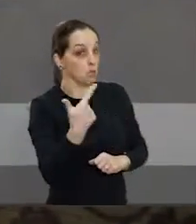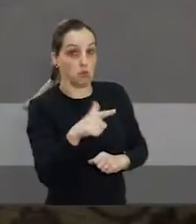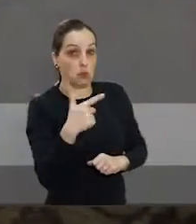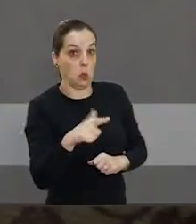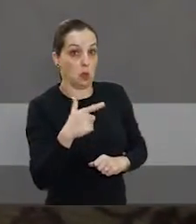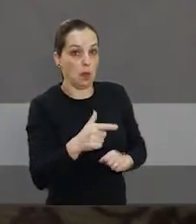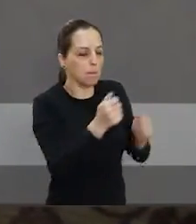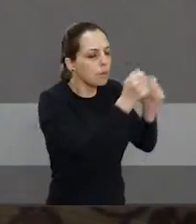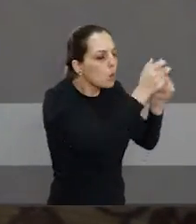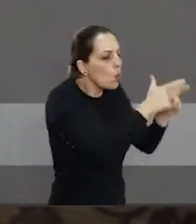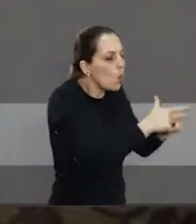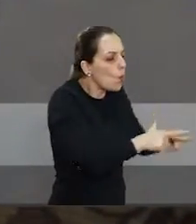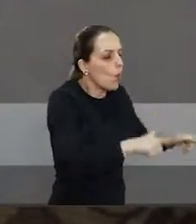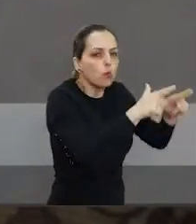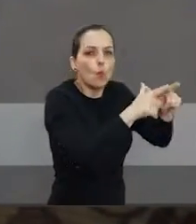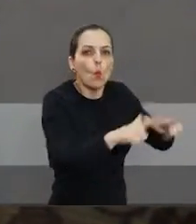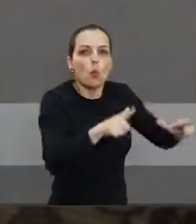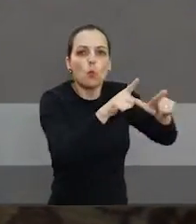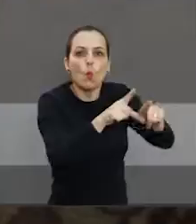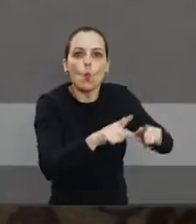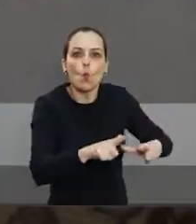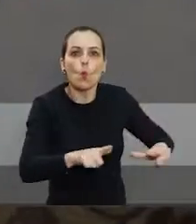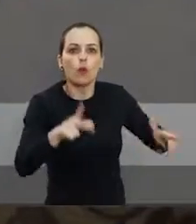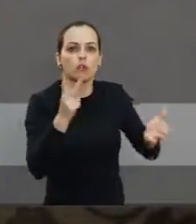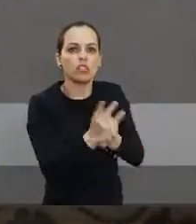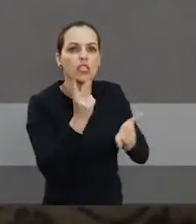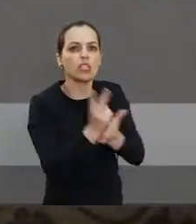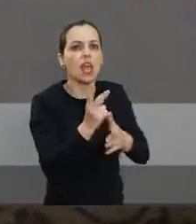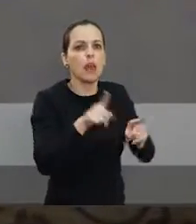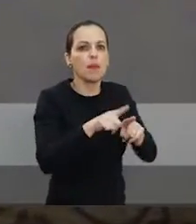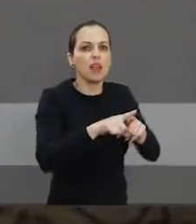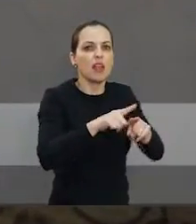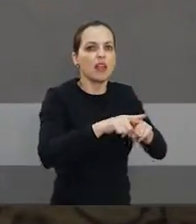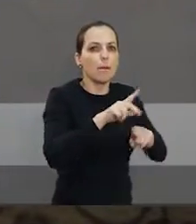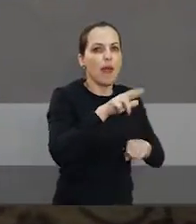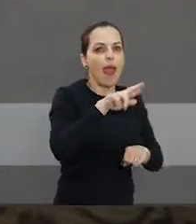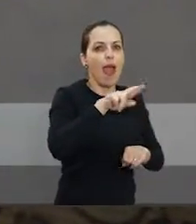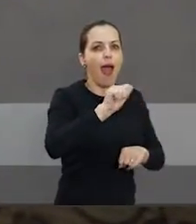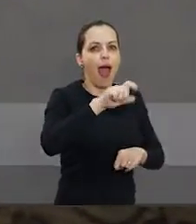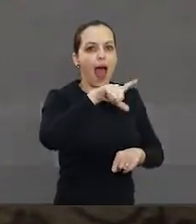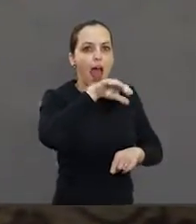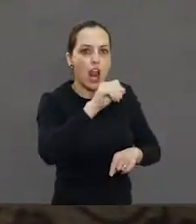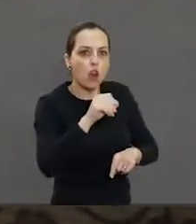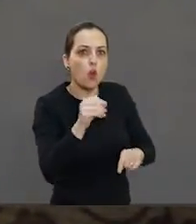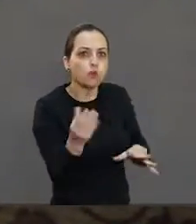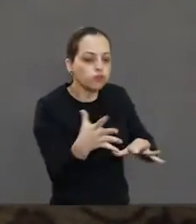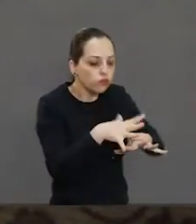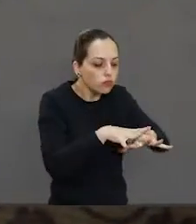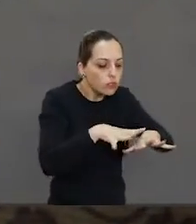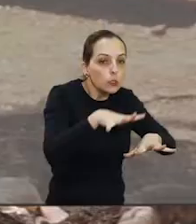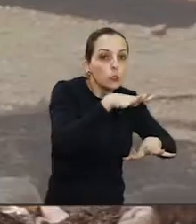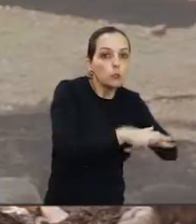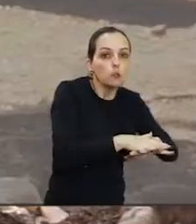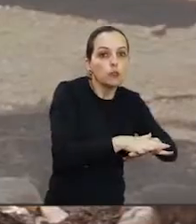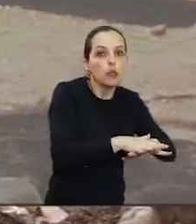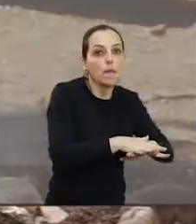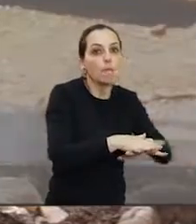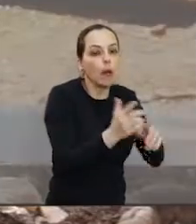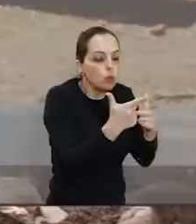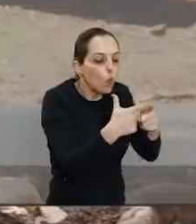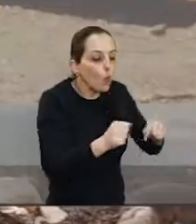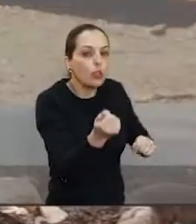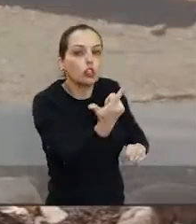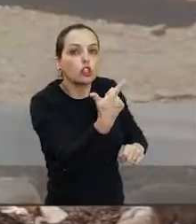vasilhas, olho atrás da geladeira, limpo o ralo do banheiro, sempre, e o ralinho lá fora. A maior